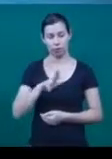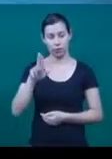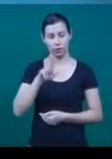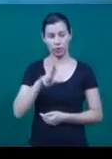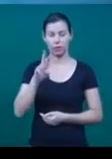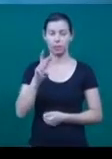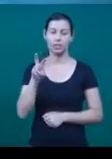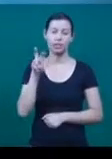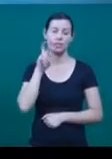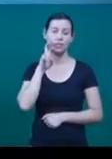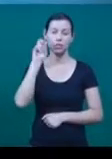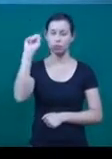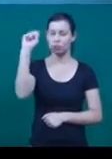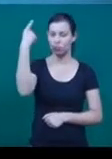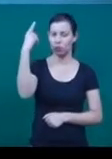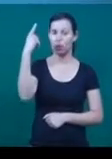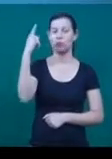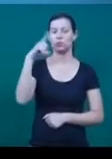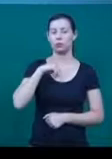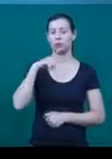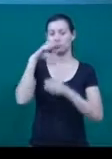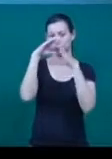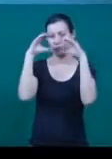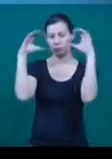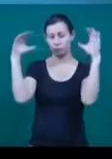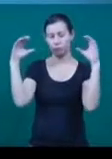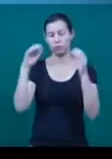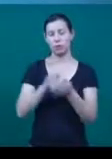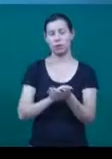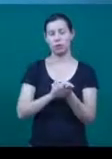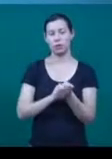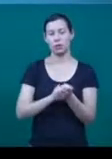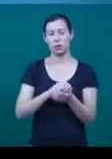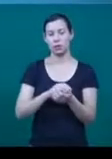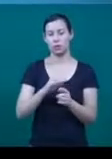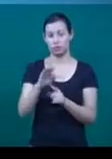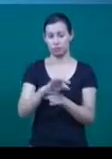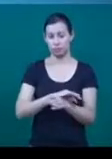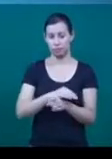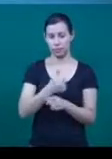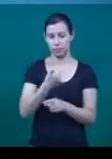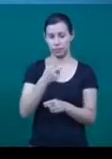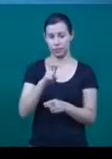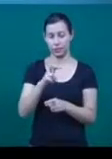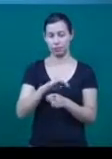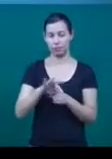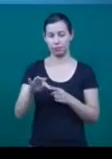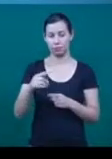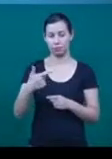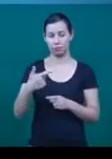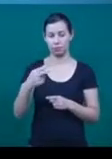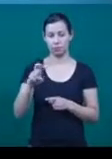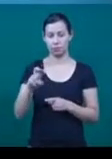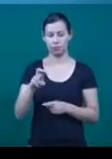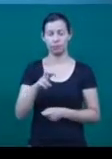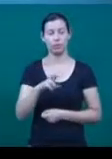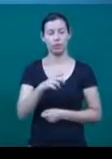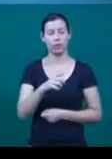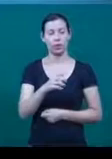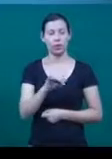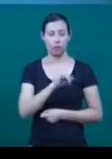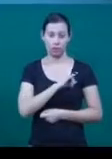Em Uberlândia, a quinta-feira é de sol e aumento de nuvens pela manhã. Mínima de 15 e máxima de 25 graus. Em